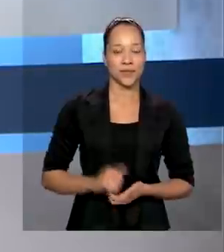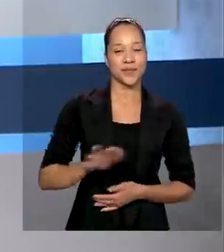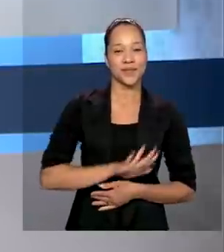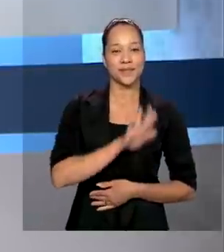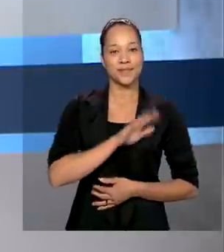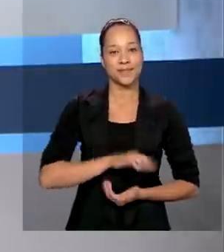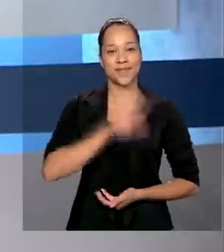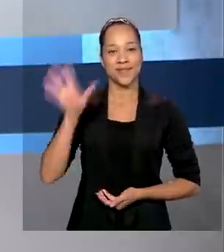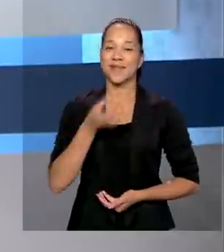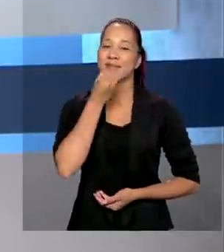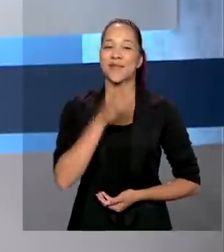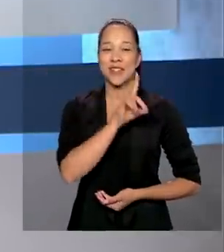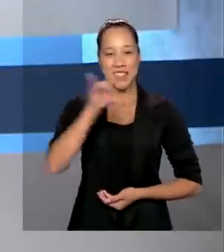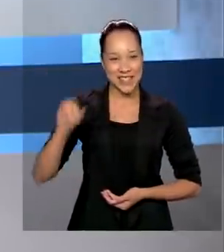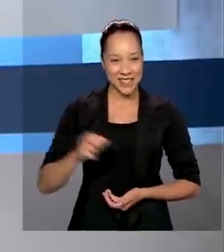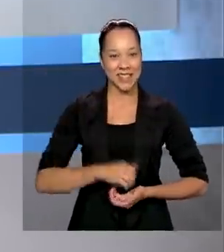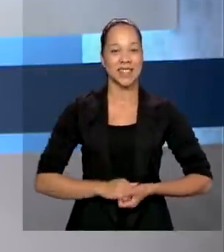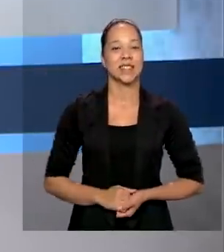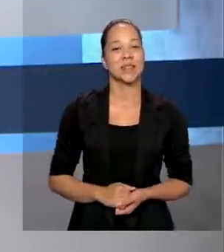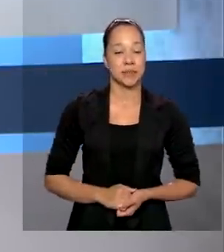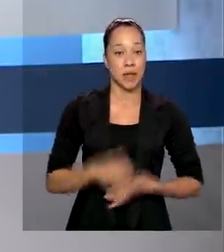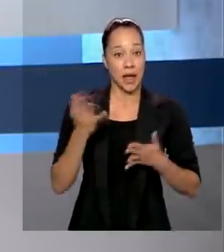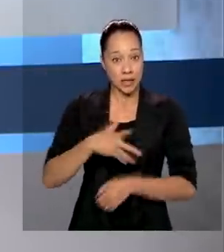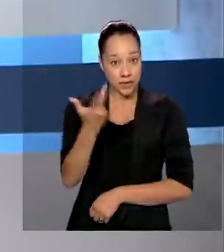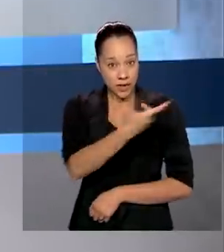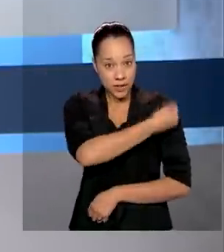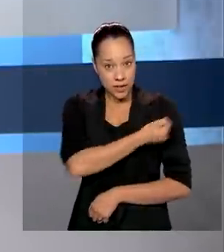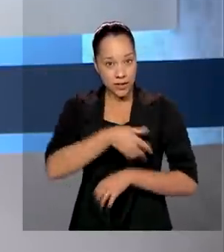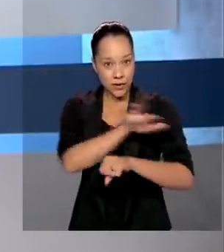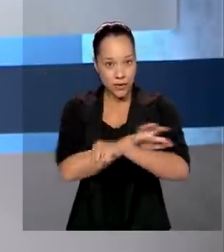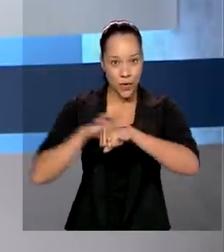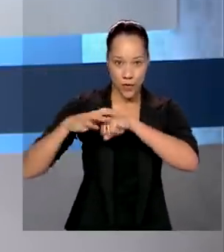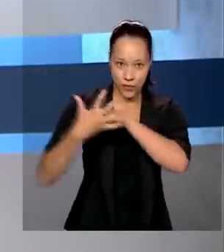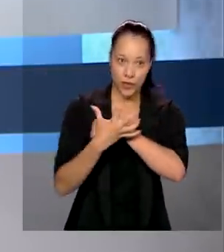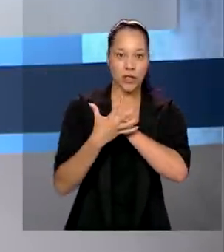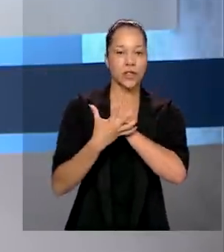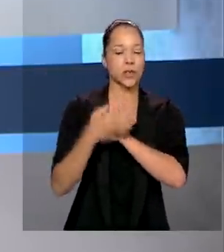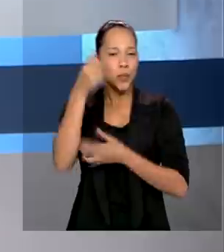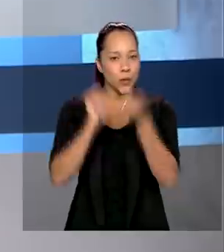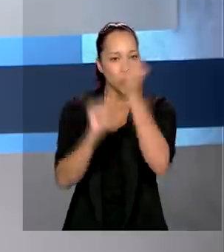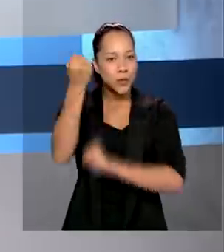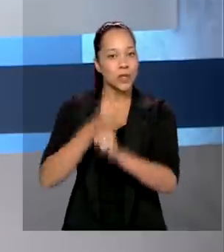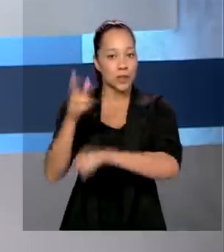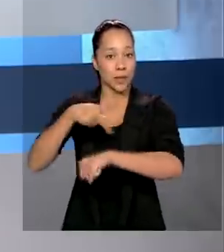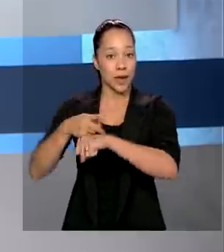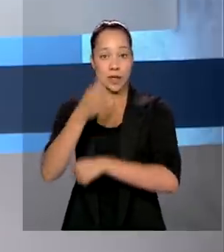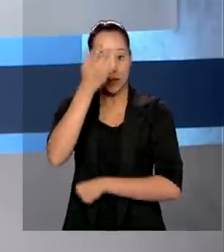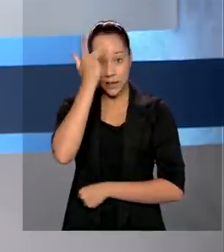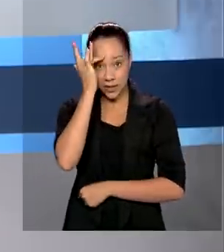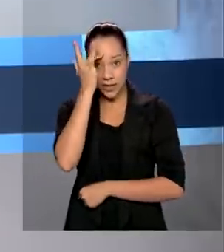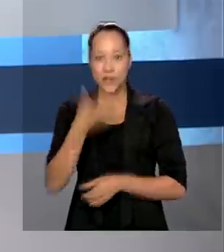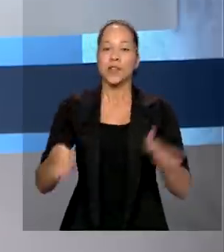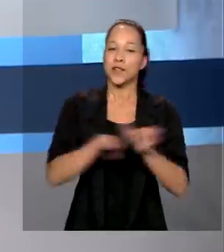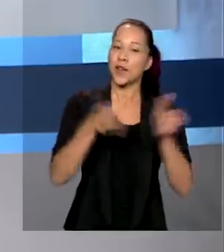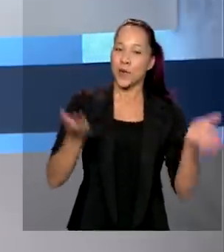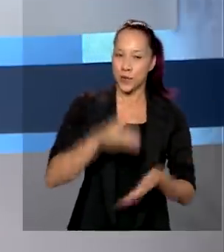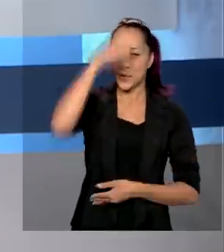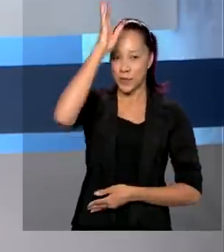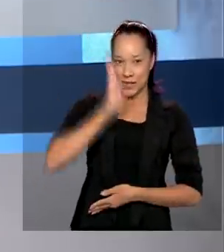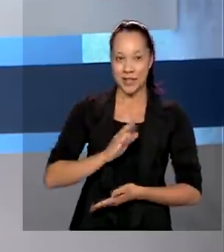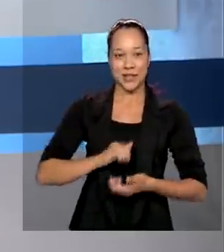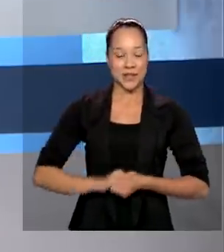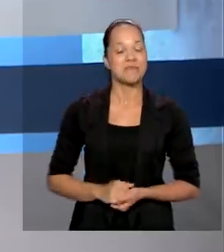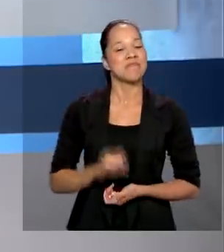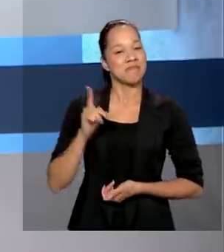Olá, bom dia! As vacinas contra a Covid-19 produzidas na Índia devem chegar hoje ao Brasil.